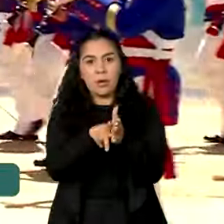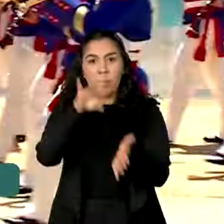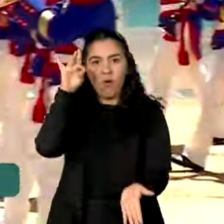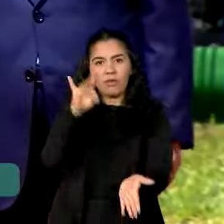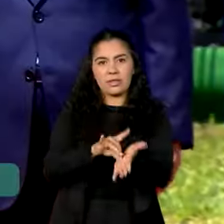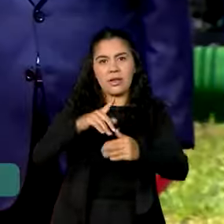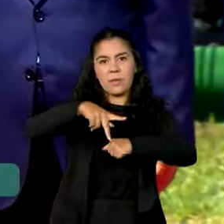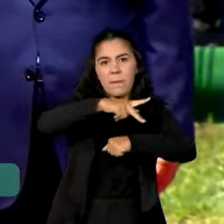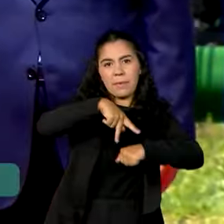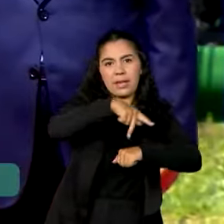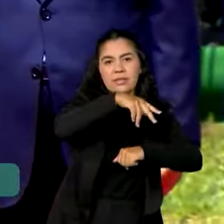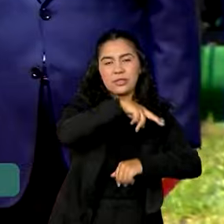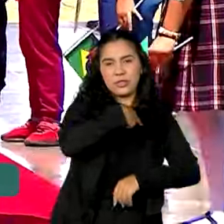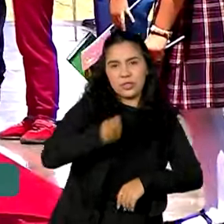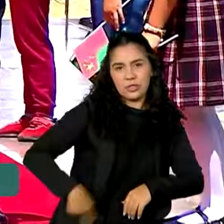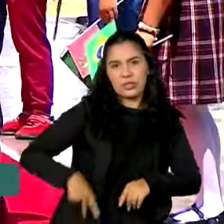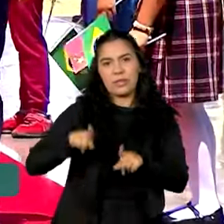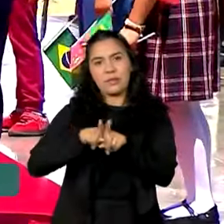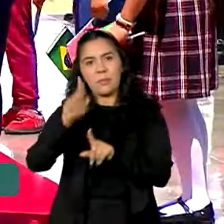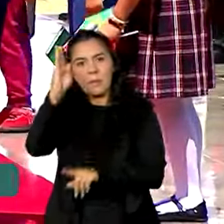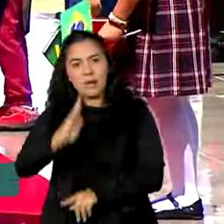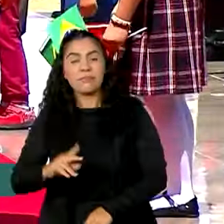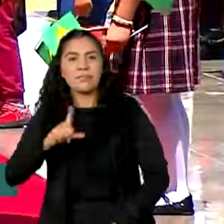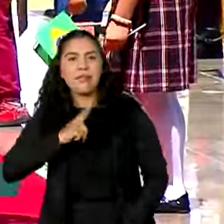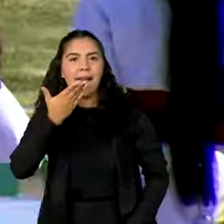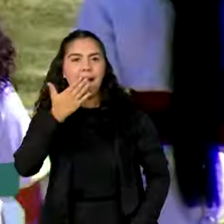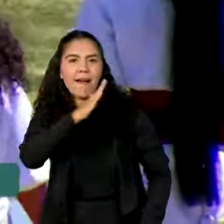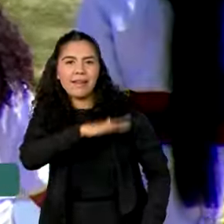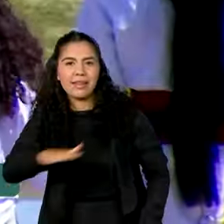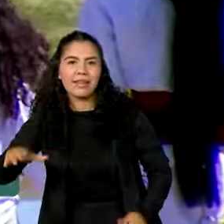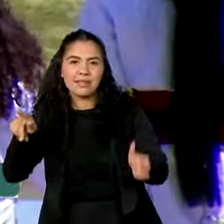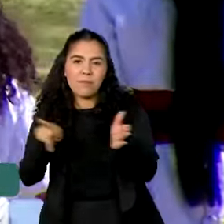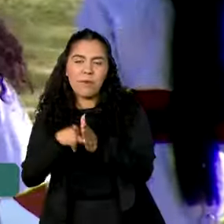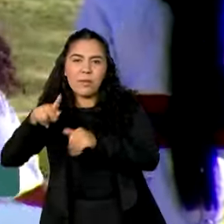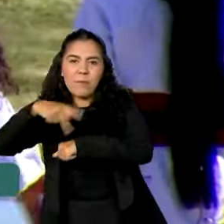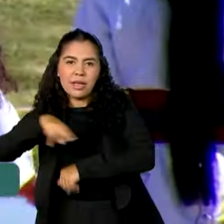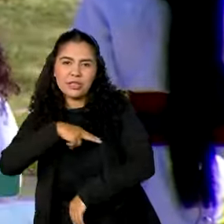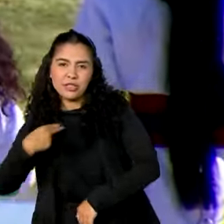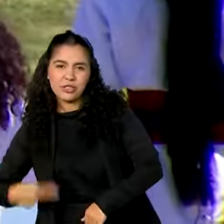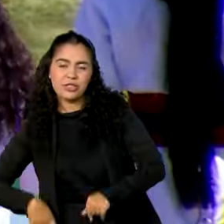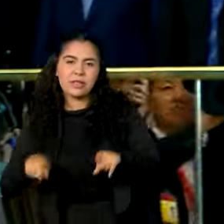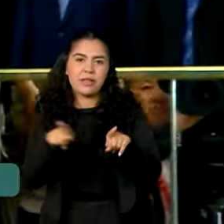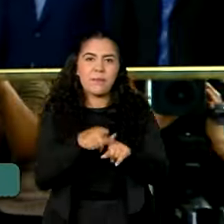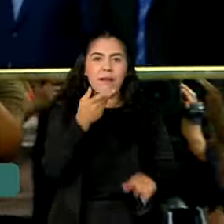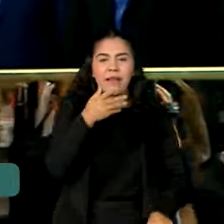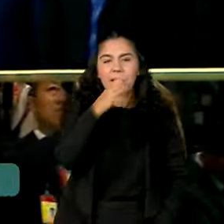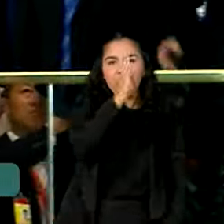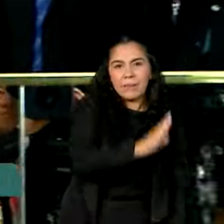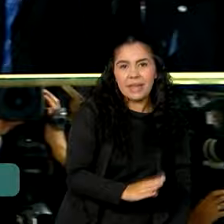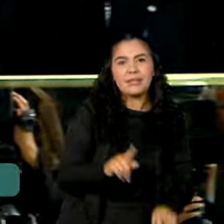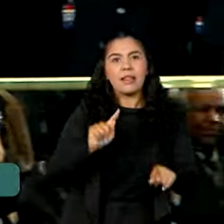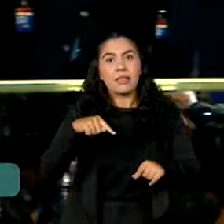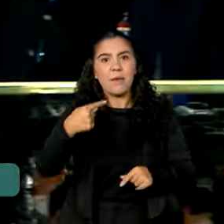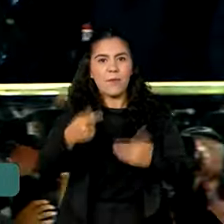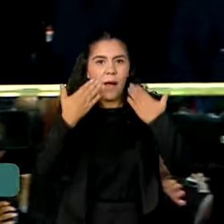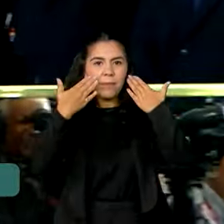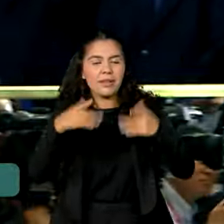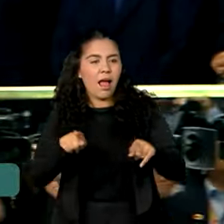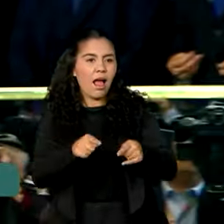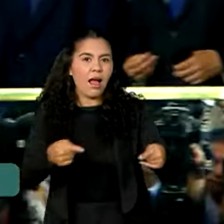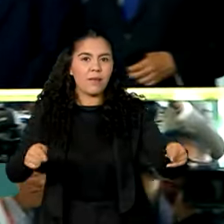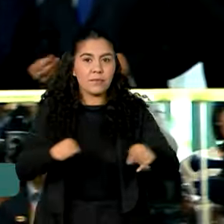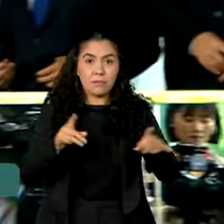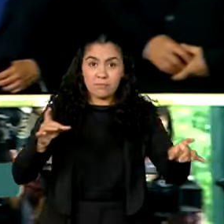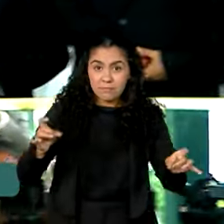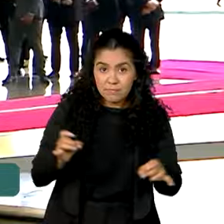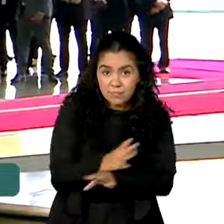contou com a participação de crianças brasileiras e chinesas e uma apresentação musical. Em seguida, eles se dirigiram para uma